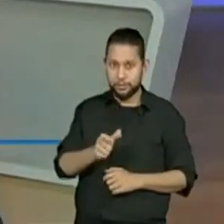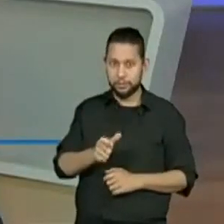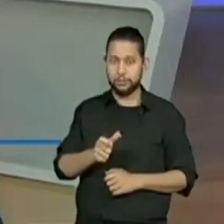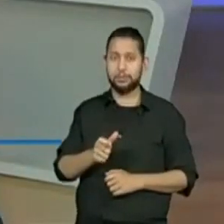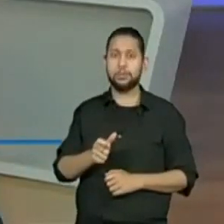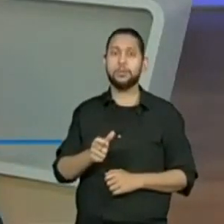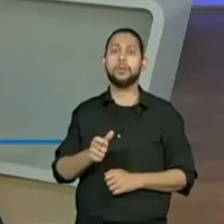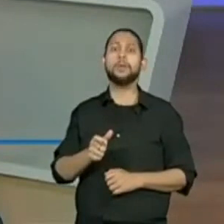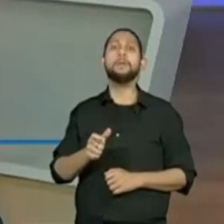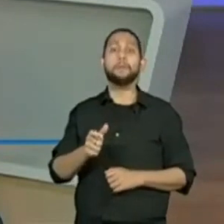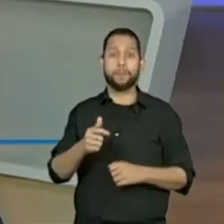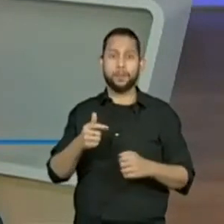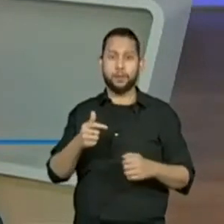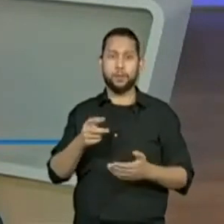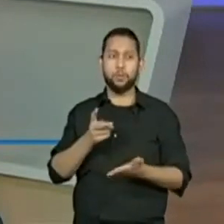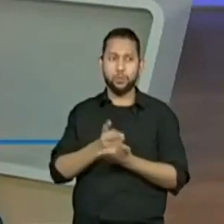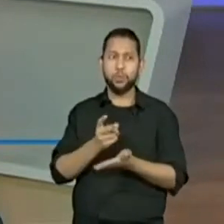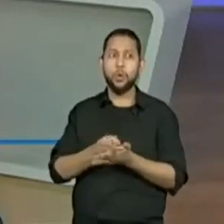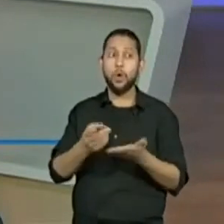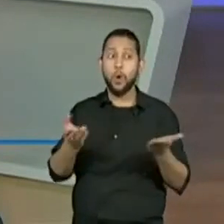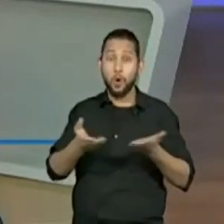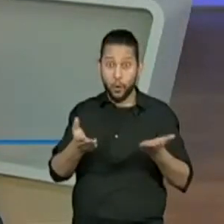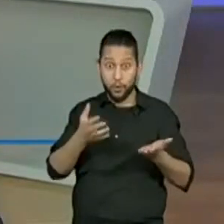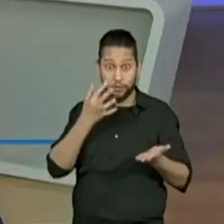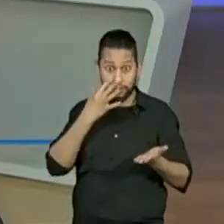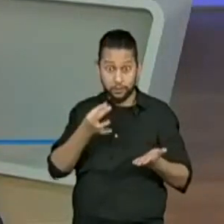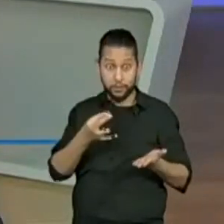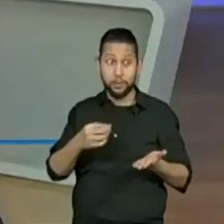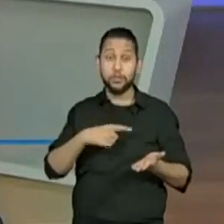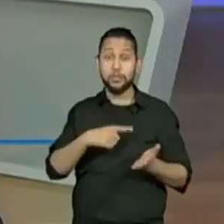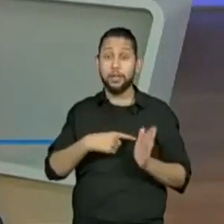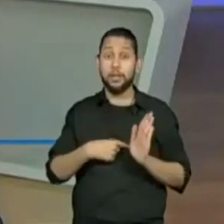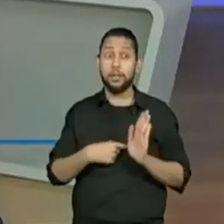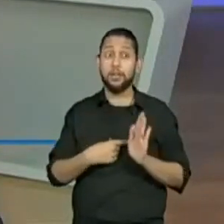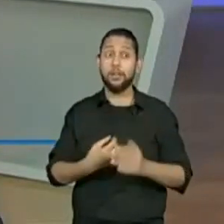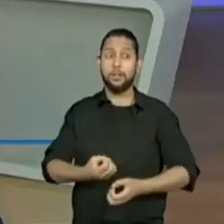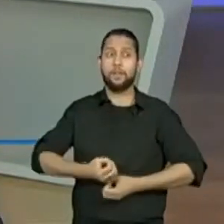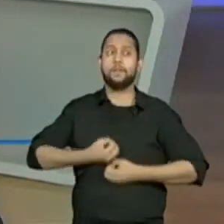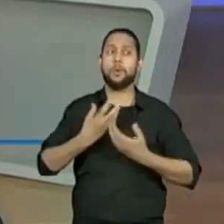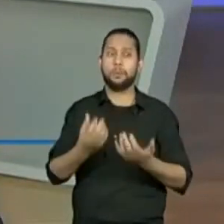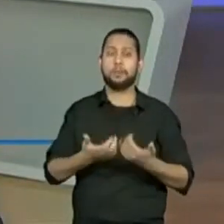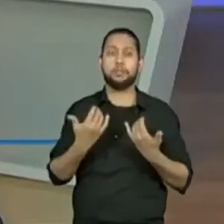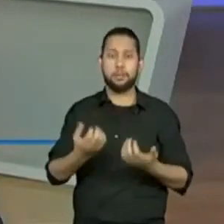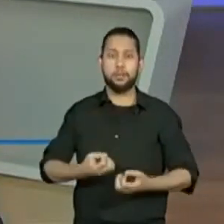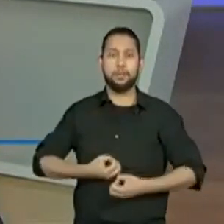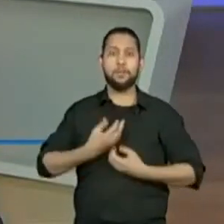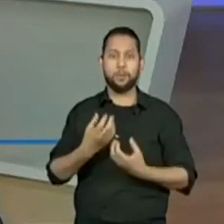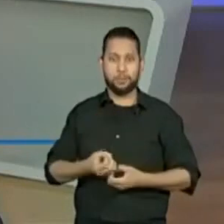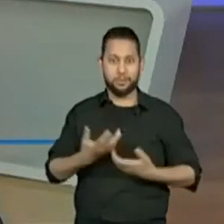Continuem. Olha só. Isso nós temos de informações implícitas no poema.